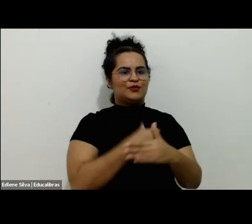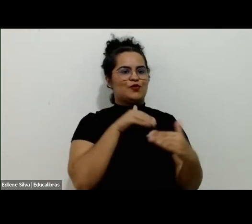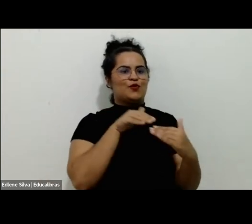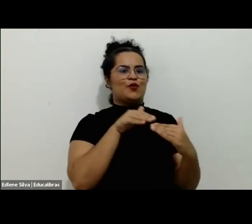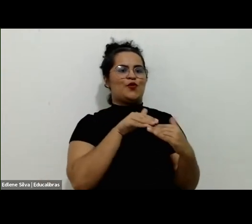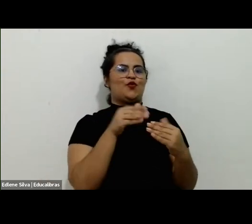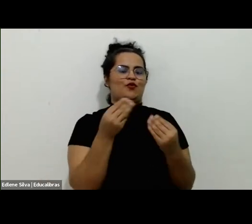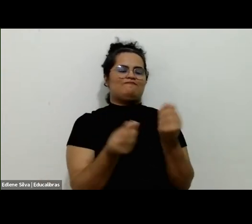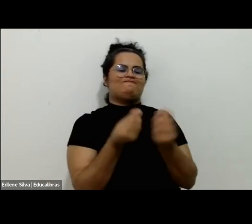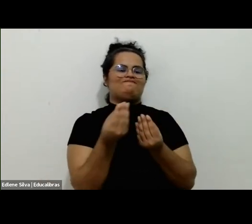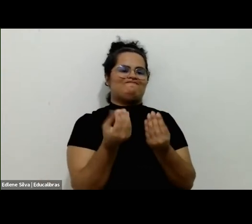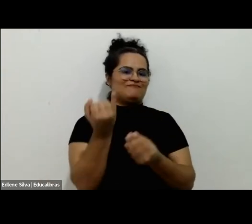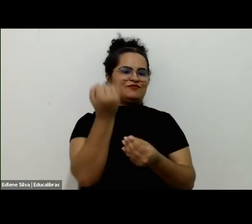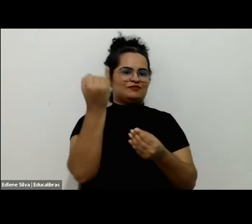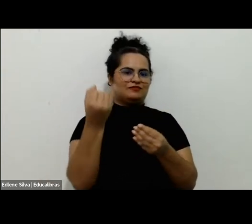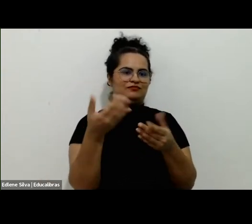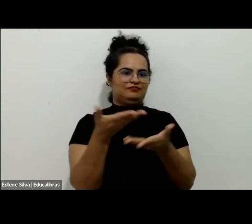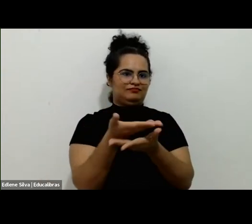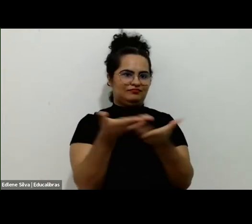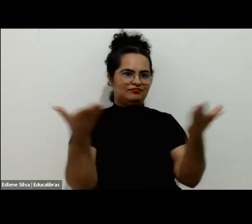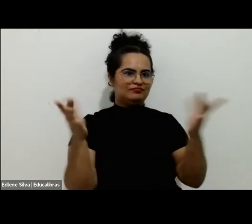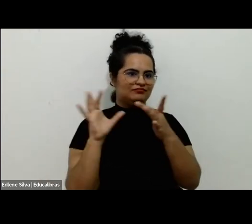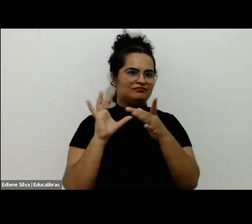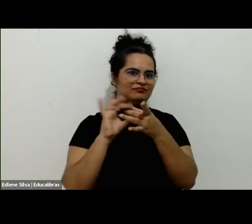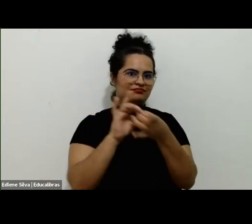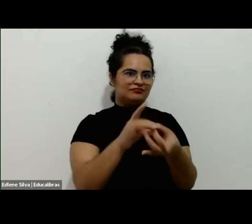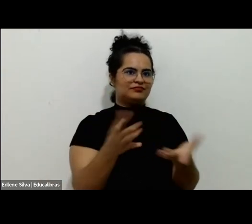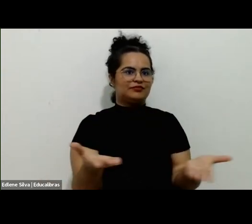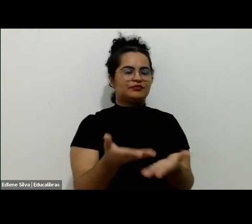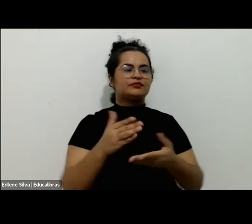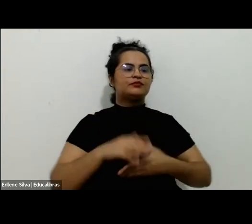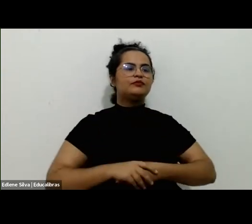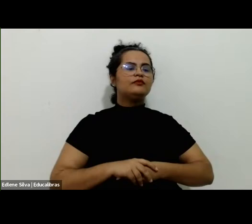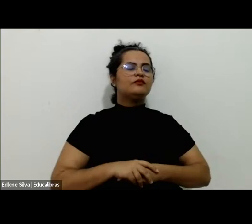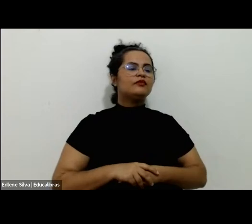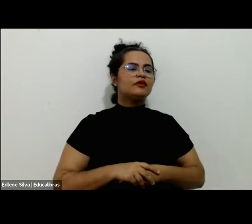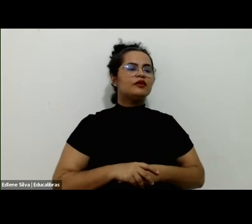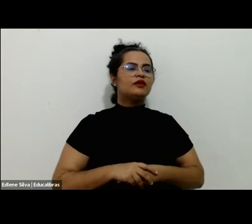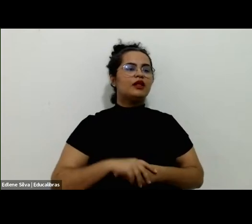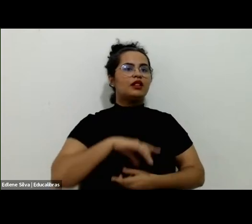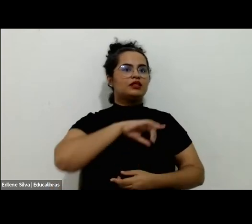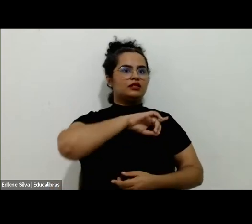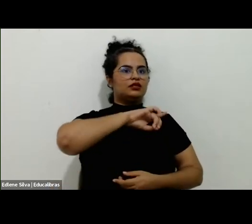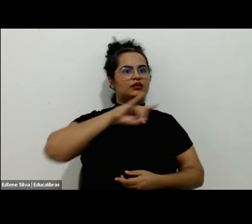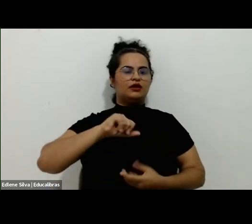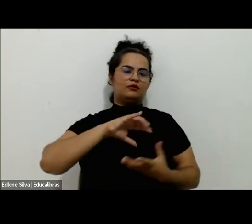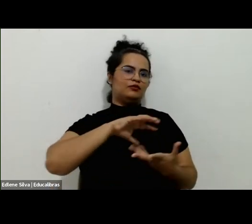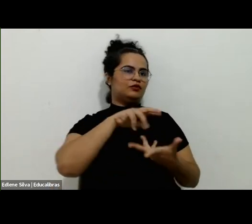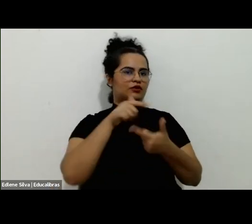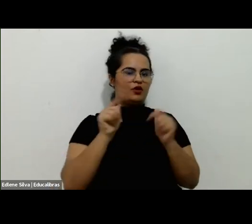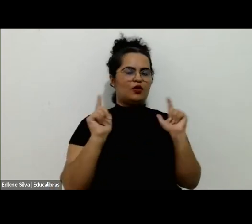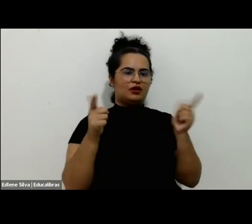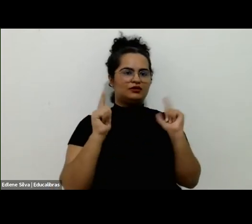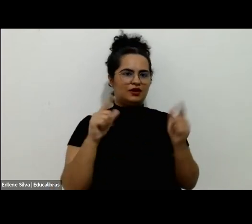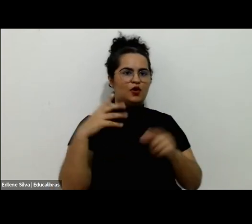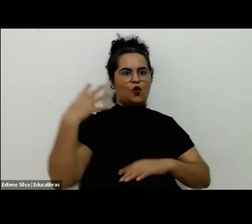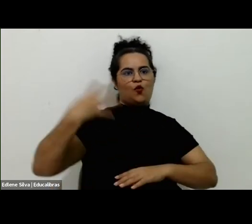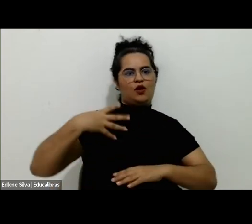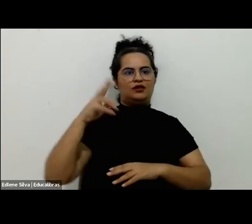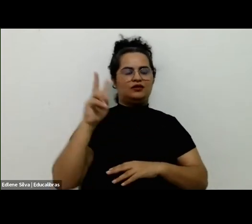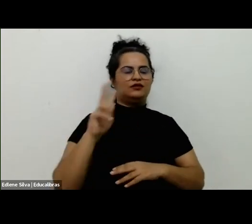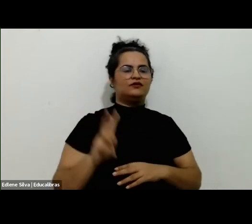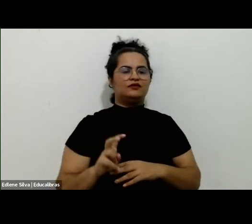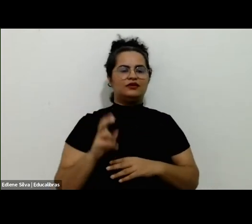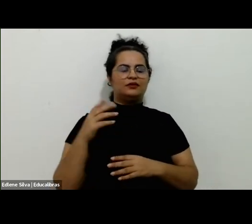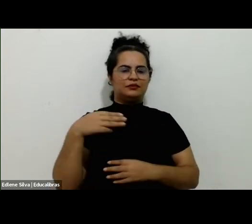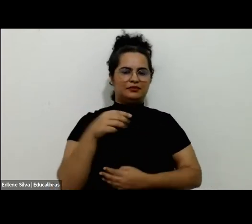aspecto. Eu queria rapidamente falar para vocês aqui dessa quarta edição do Dia Mundial do Lazer e destacar para nós, como a